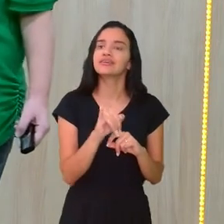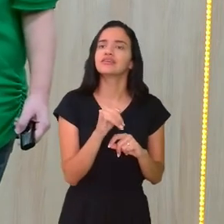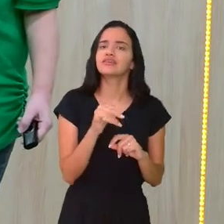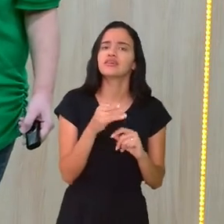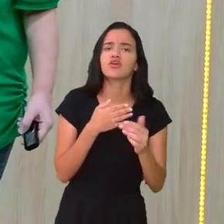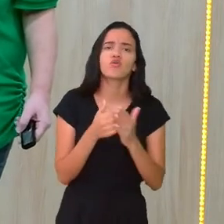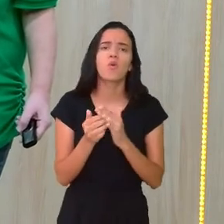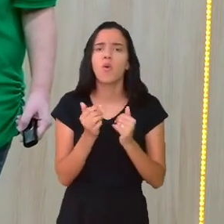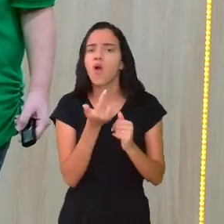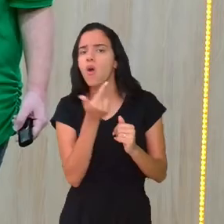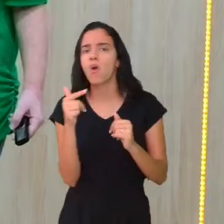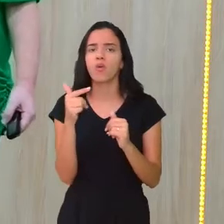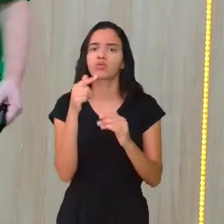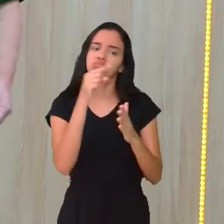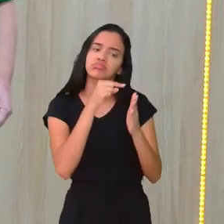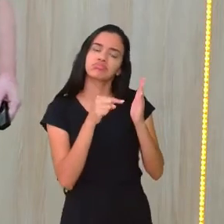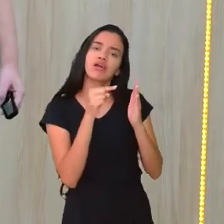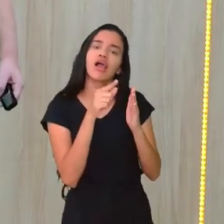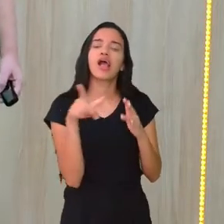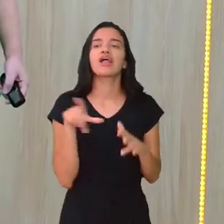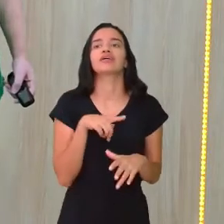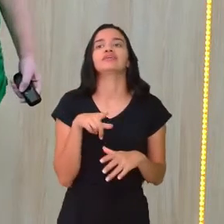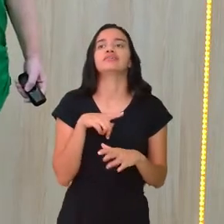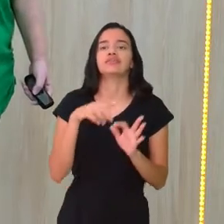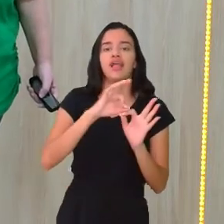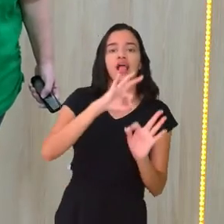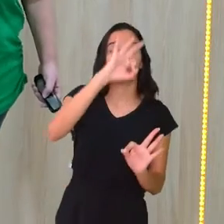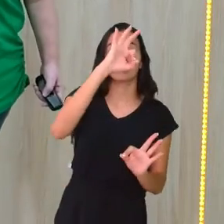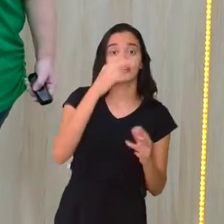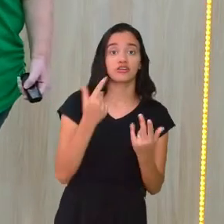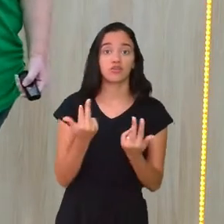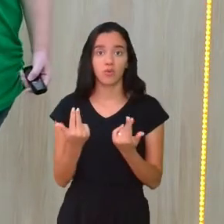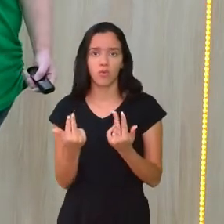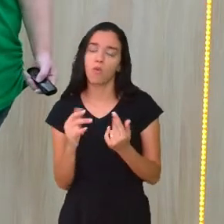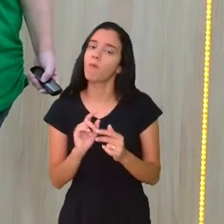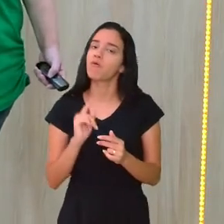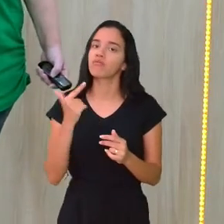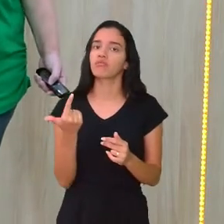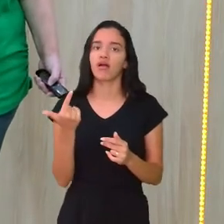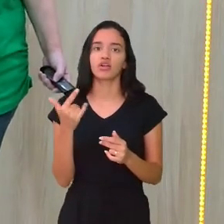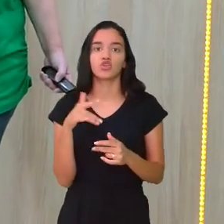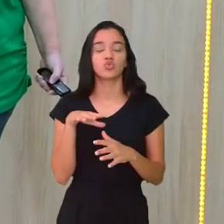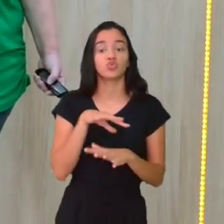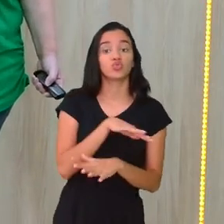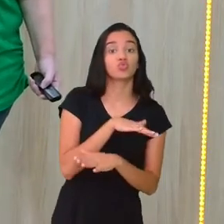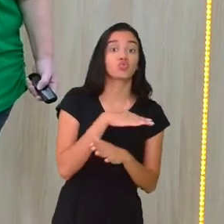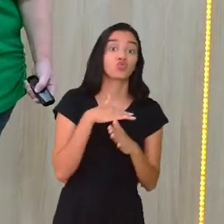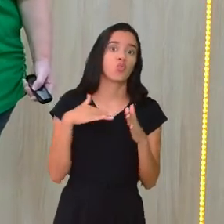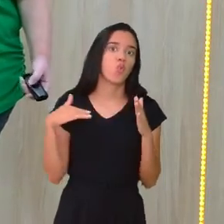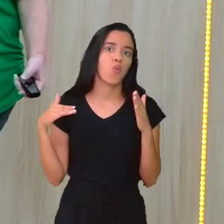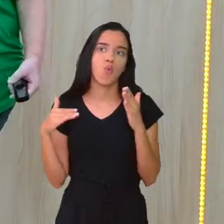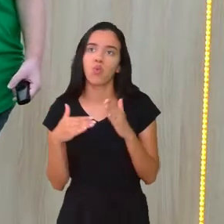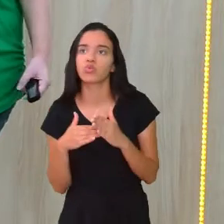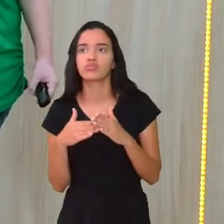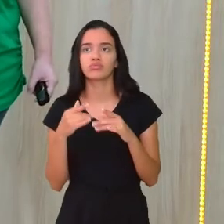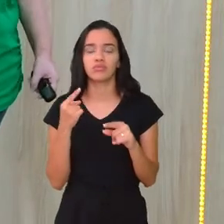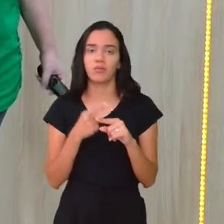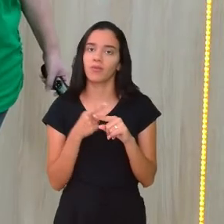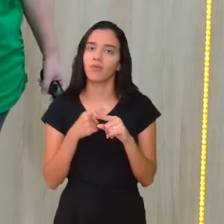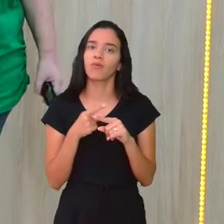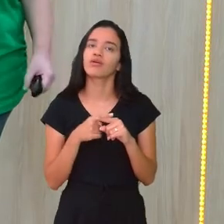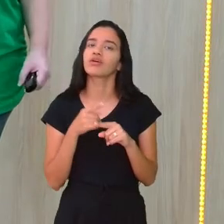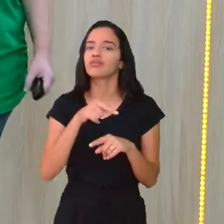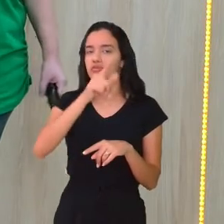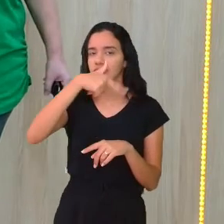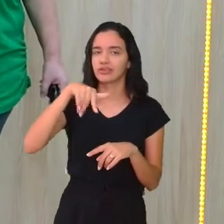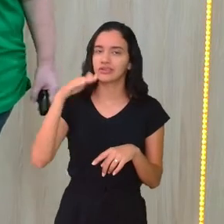qualquer outro ponto, eu vou ter a mesma distância. Tá? É claro que eu não vou fazer todos os pontos aqui, porque isso você sabe